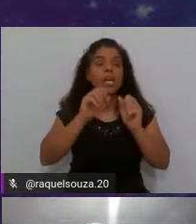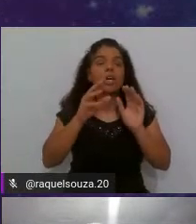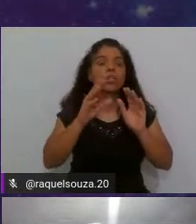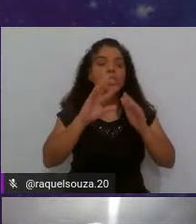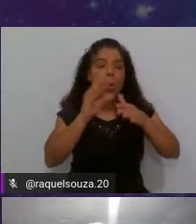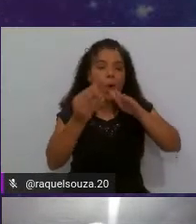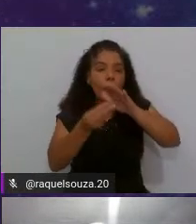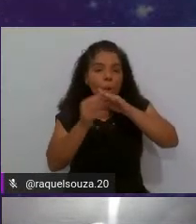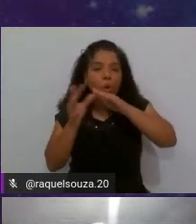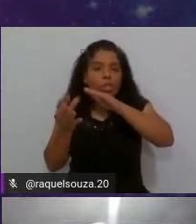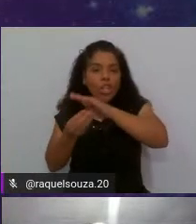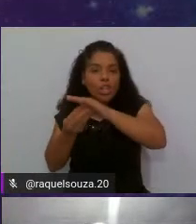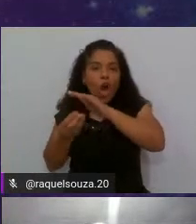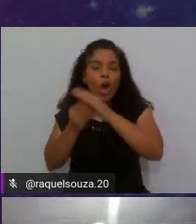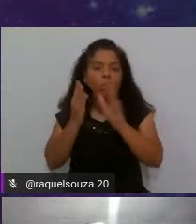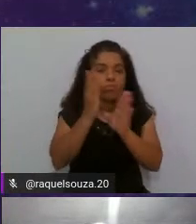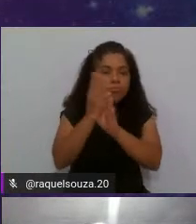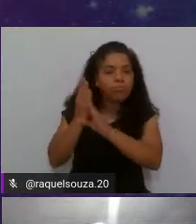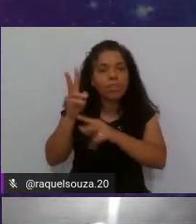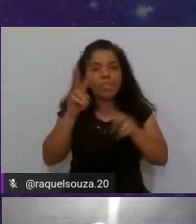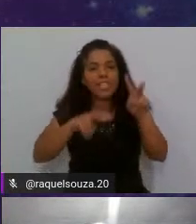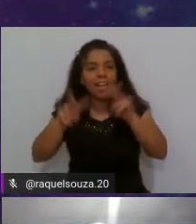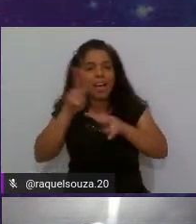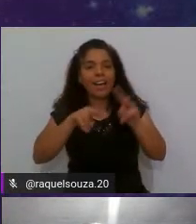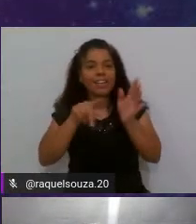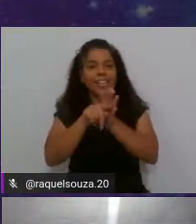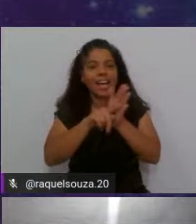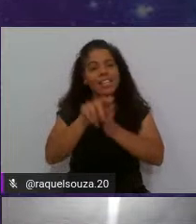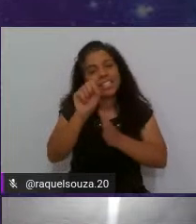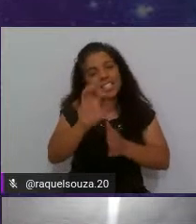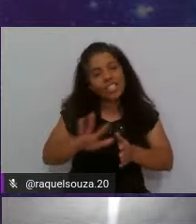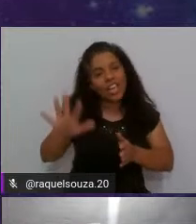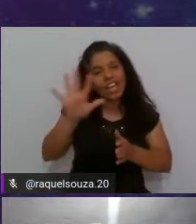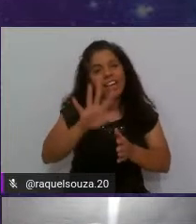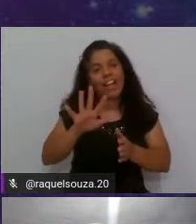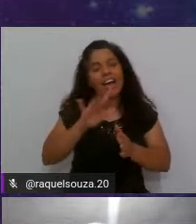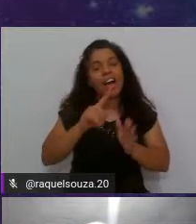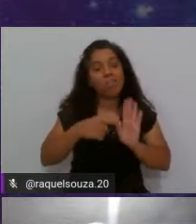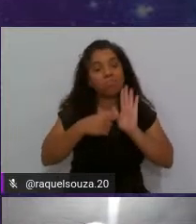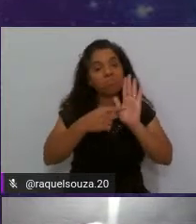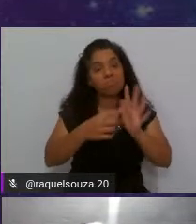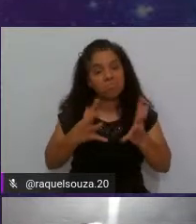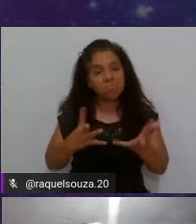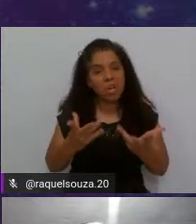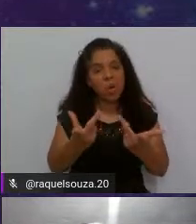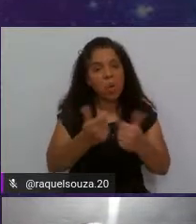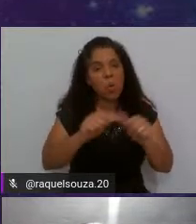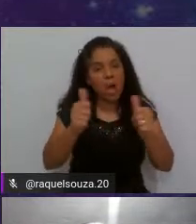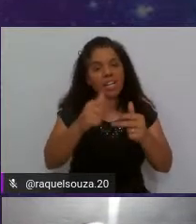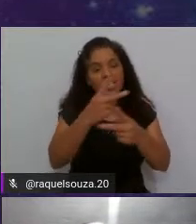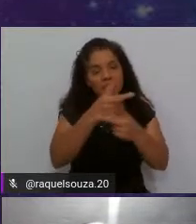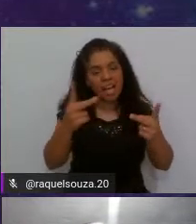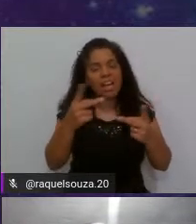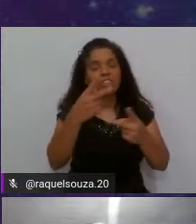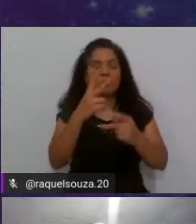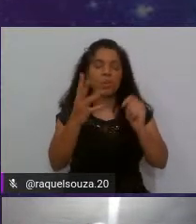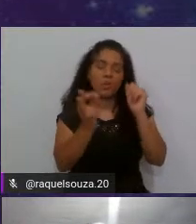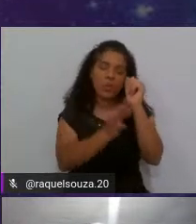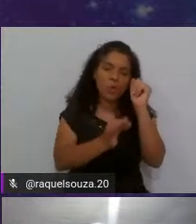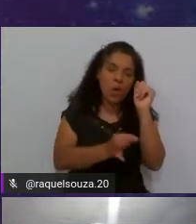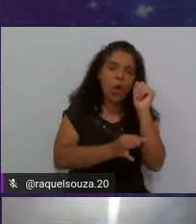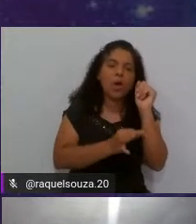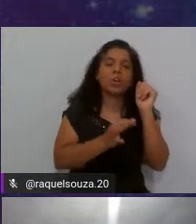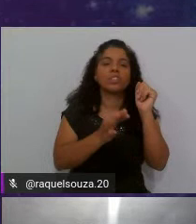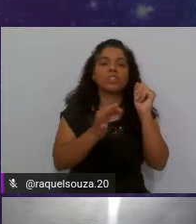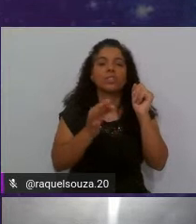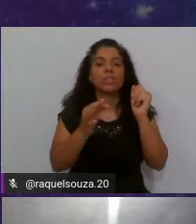fazer aí uma análise geral trazendo qualidade né ao seu código é